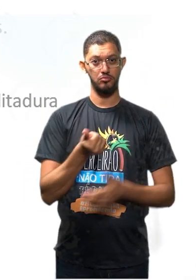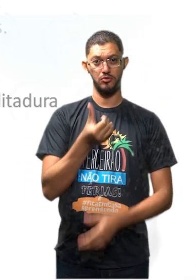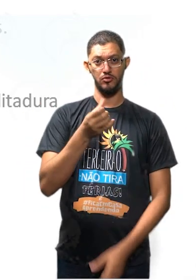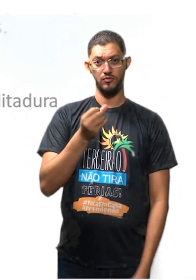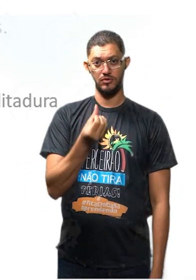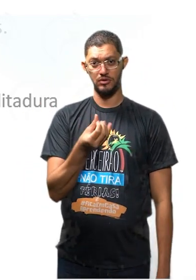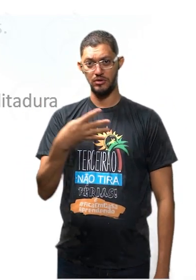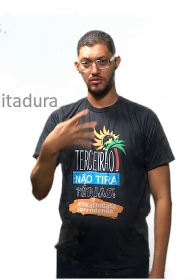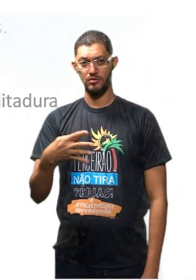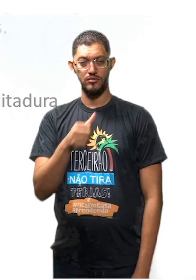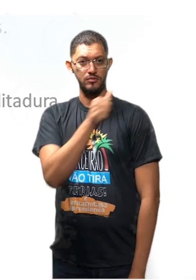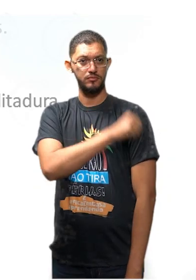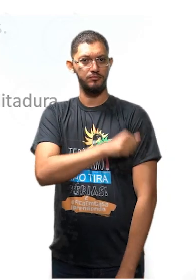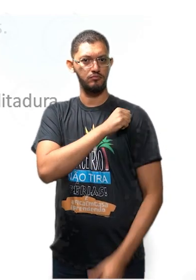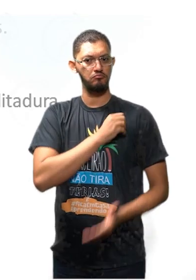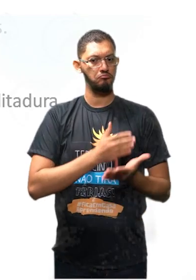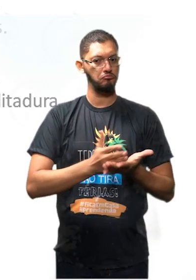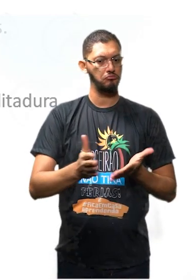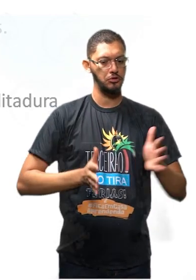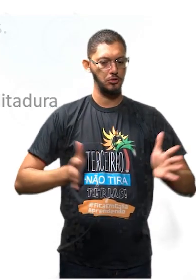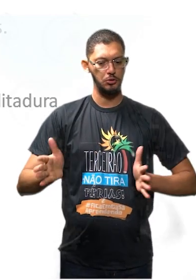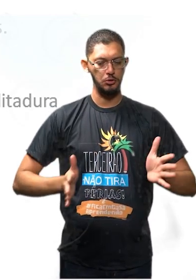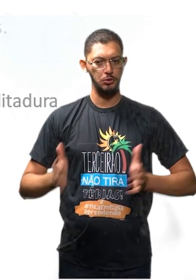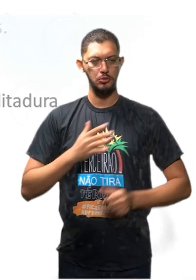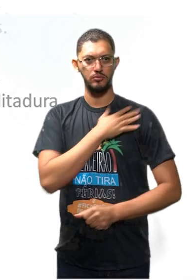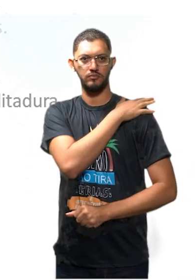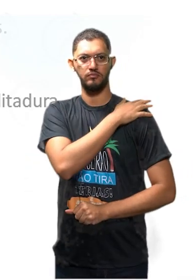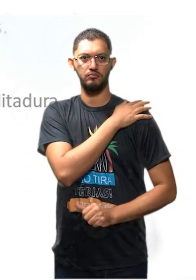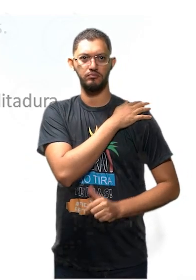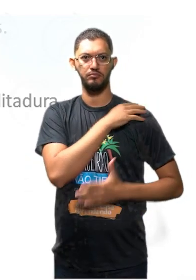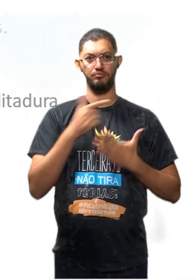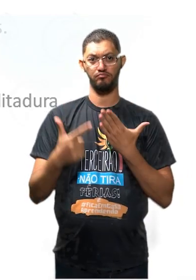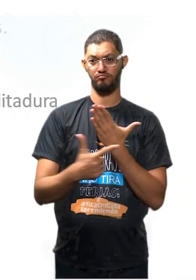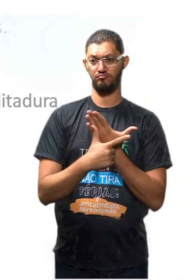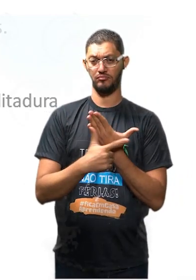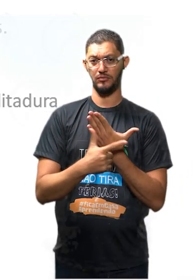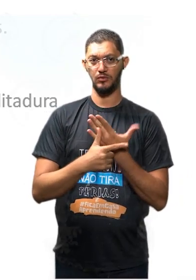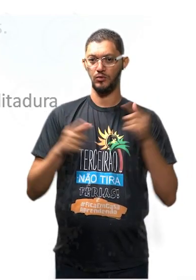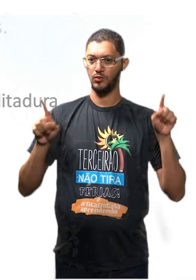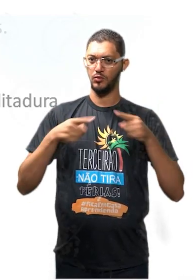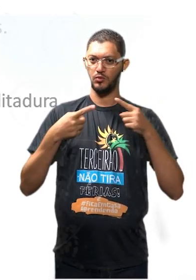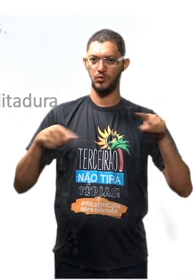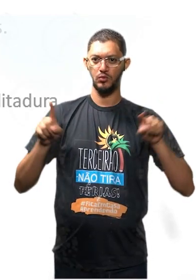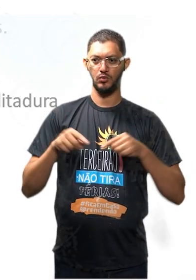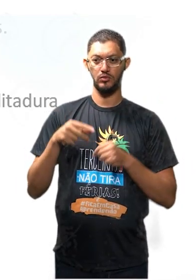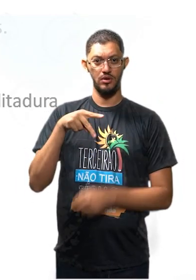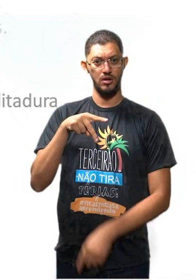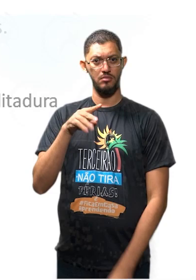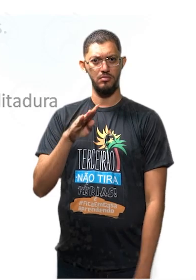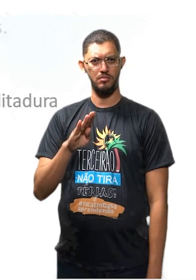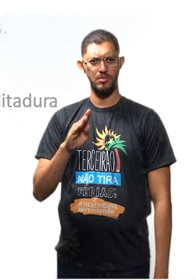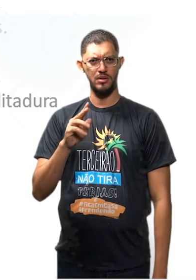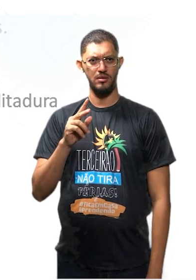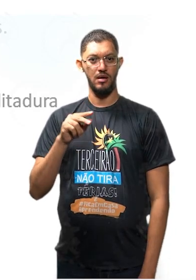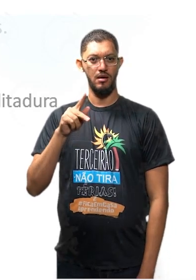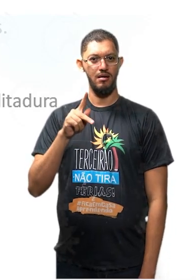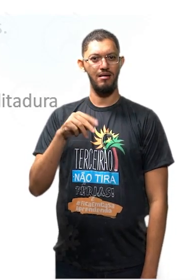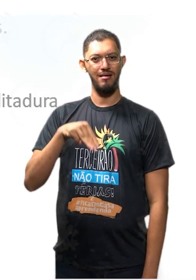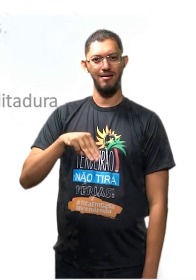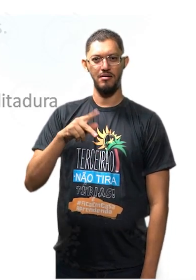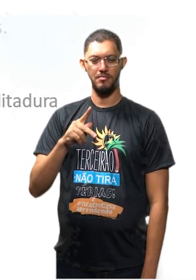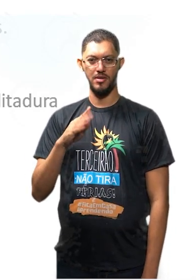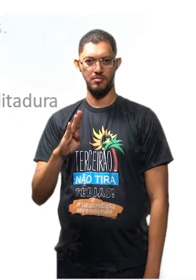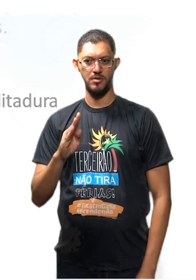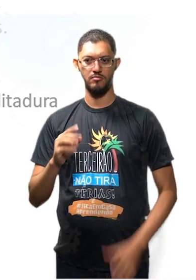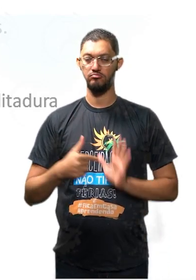no início do regime O papel exercido pela música popular brasileira nesse contexto Evidenciado pela letra da música citada